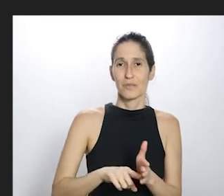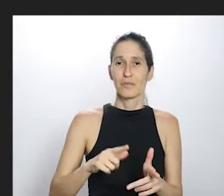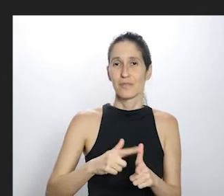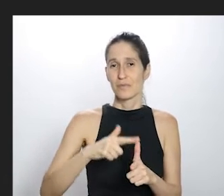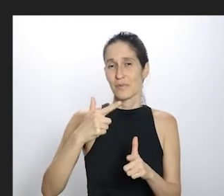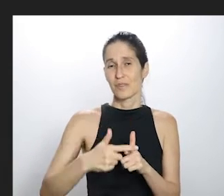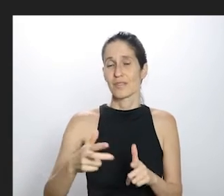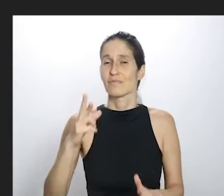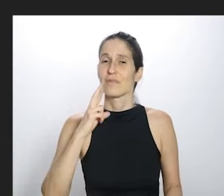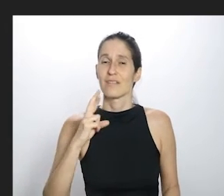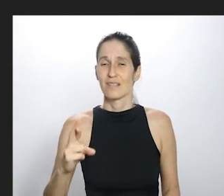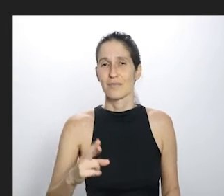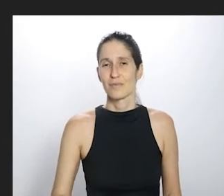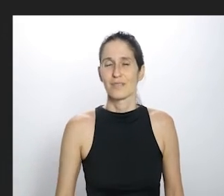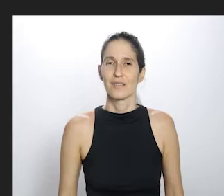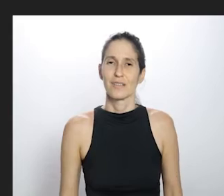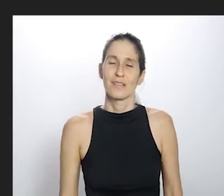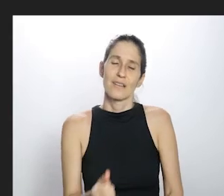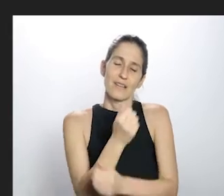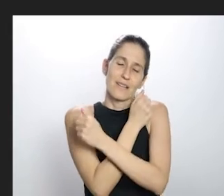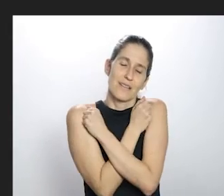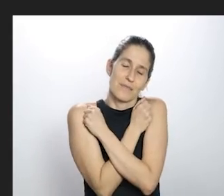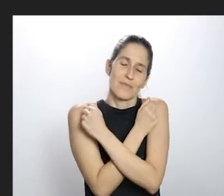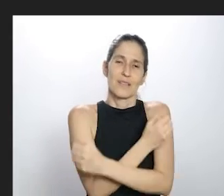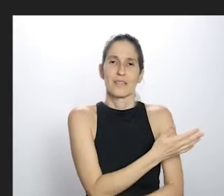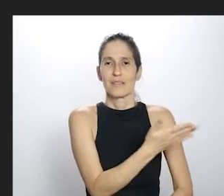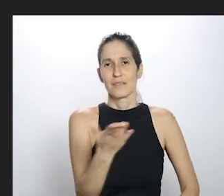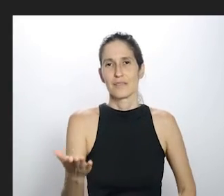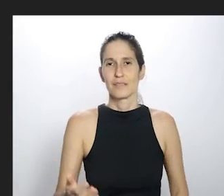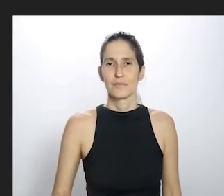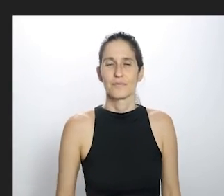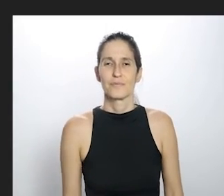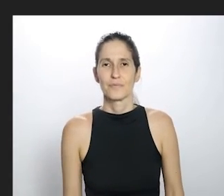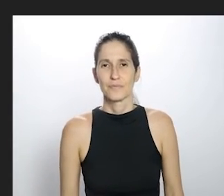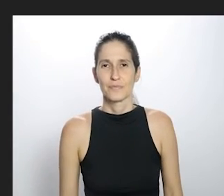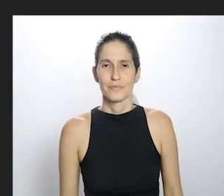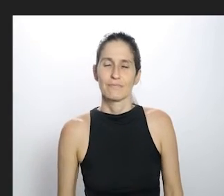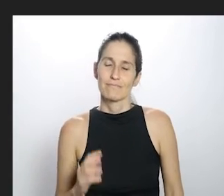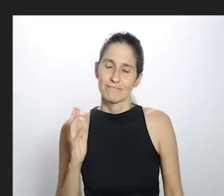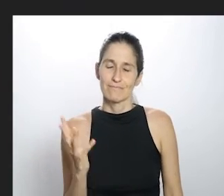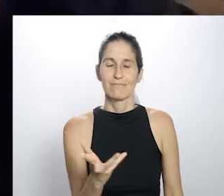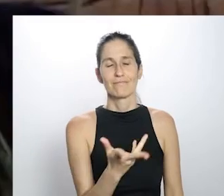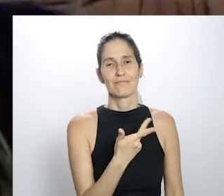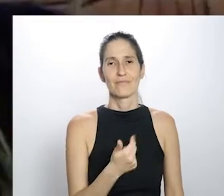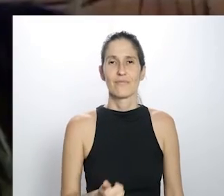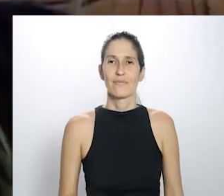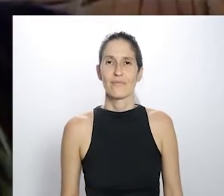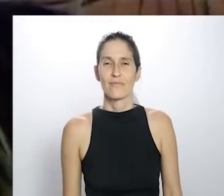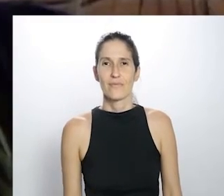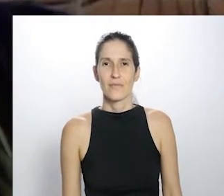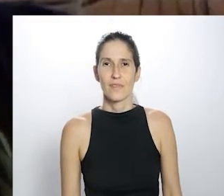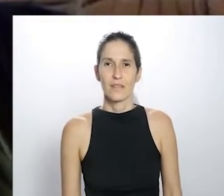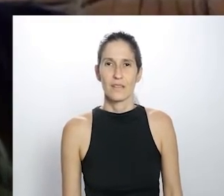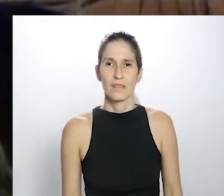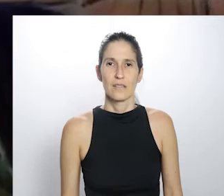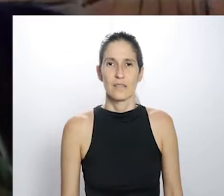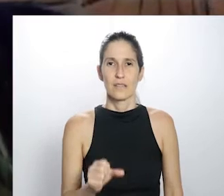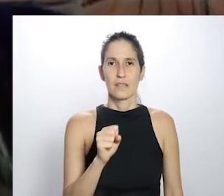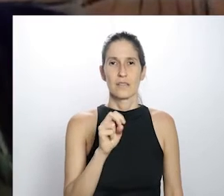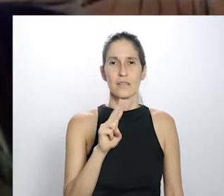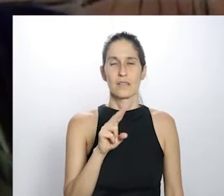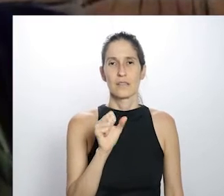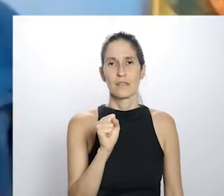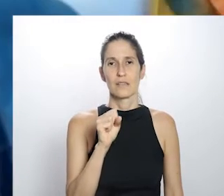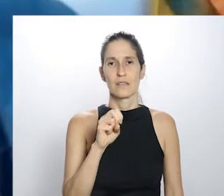para o próximo convidado, agradeço muito, um grande abraço para todos. Beijo, Maravilhas, Maravilhas,